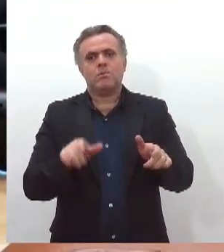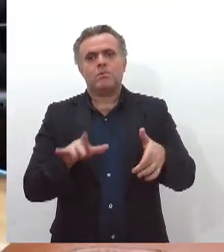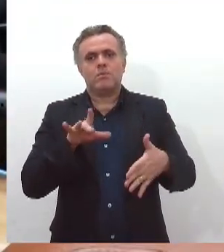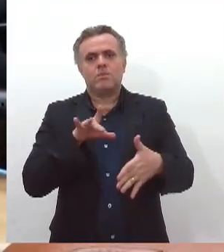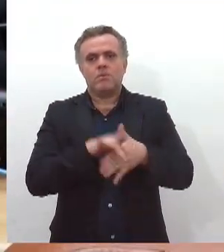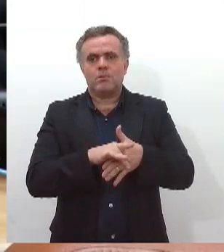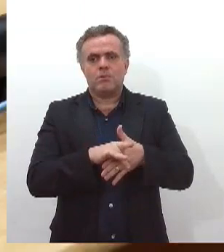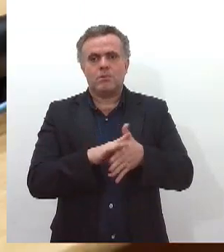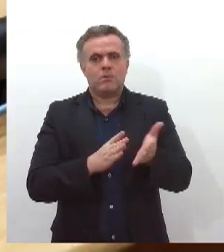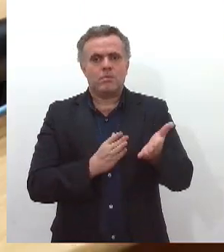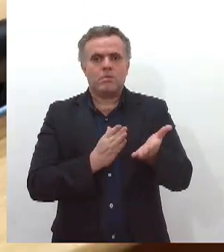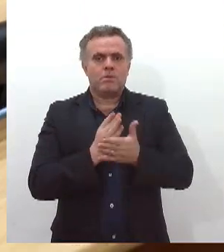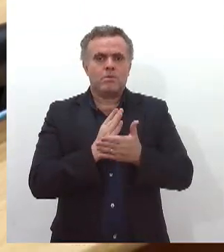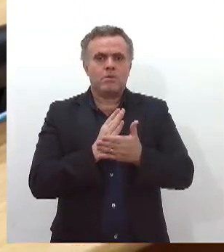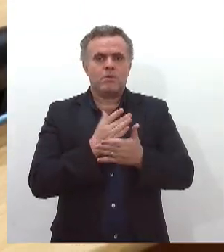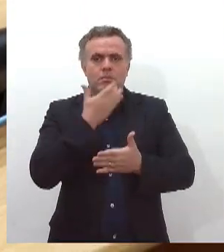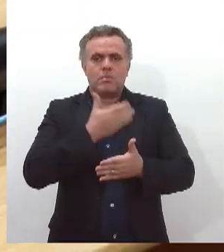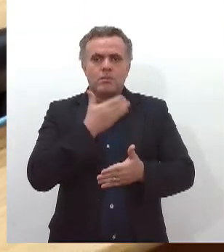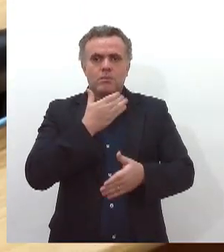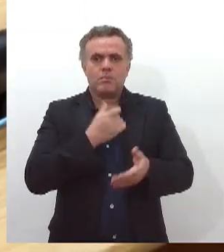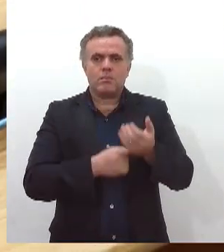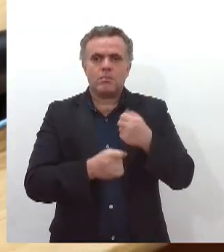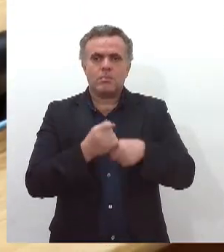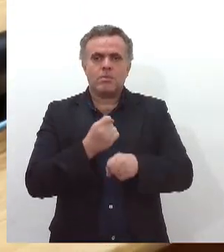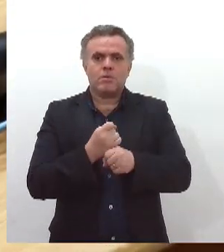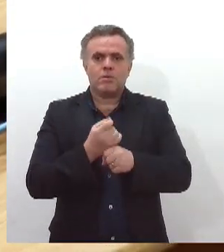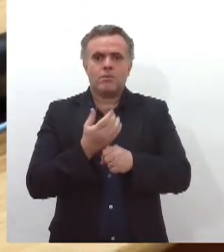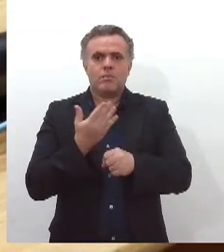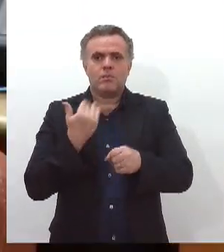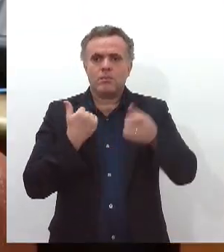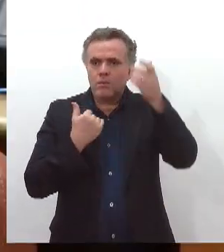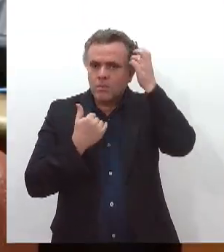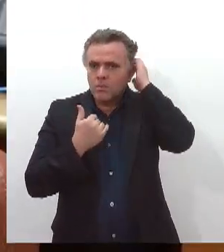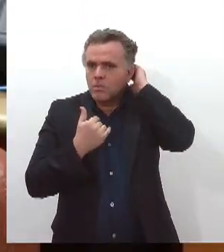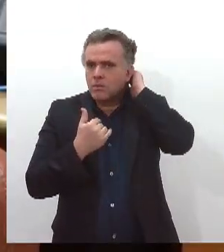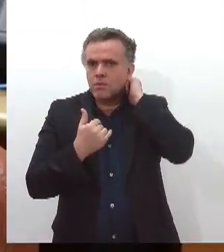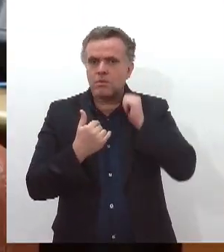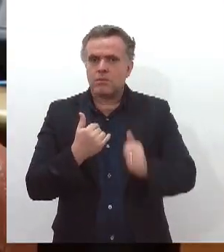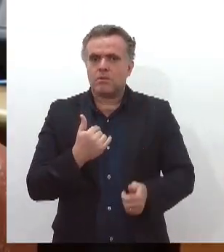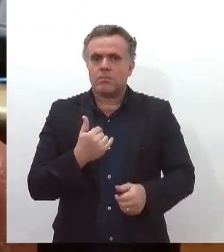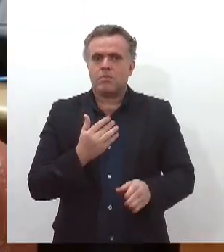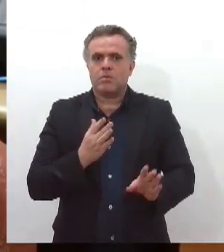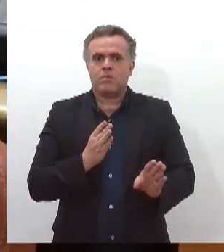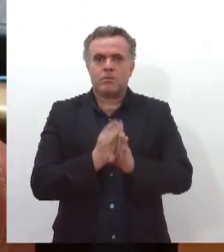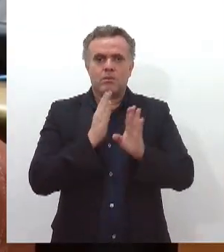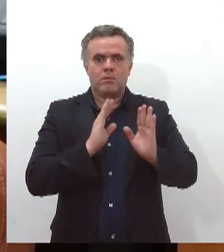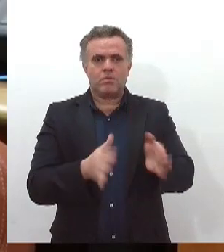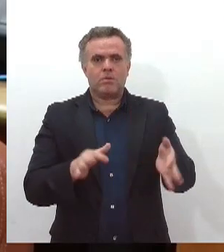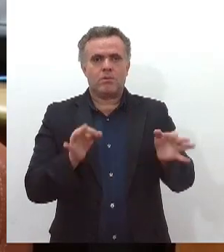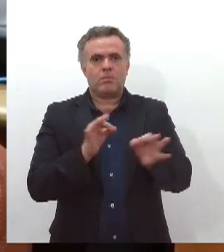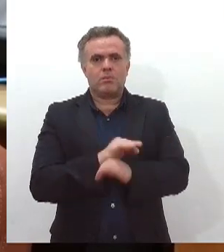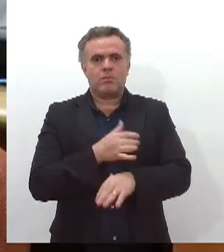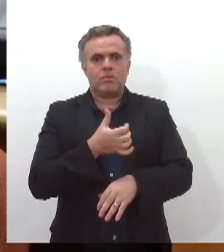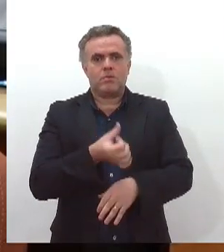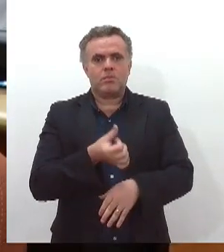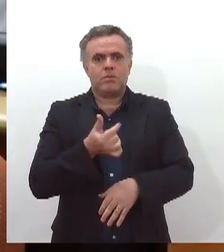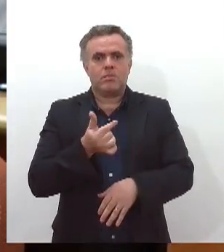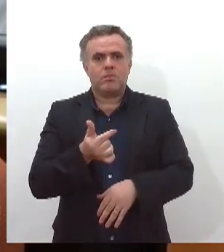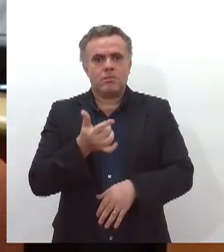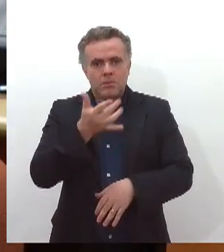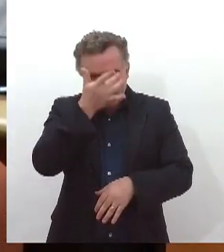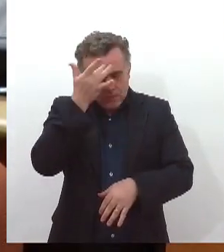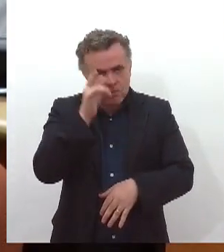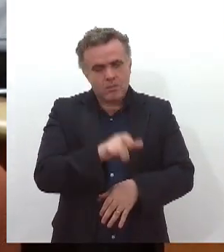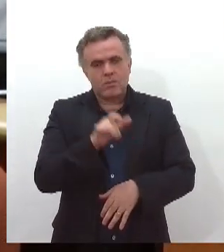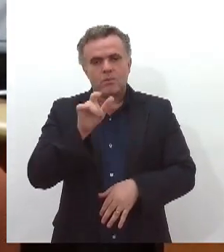dezembro do ano passado. O projeto trouxe que atualmente existem 562 pessoas cadastradas, diagnosticadas